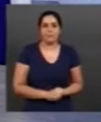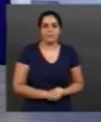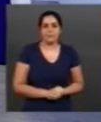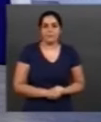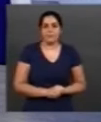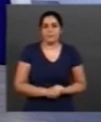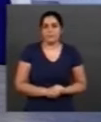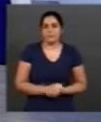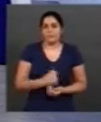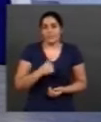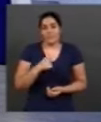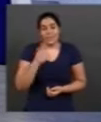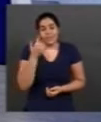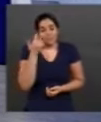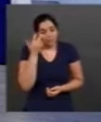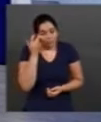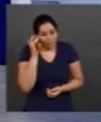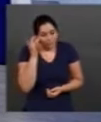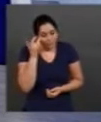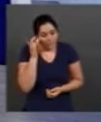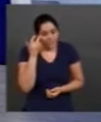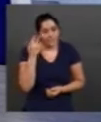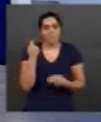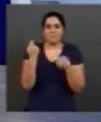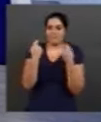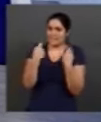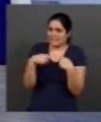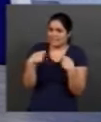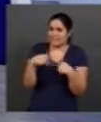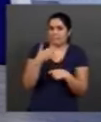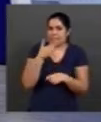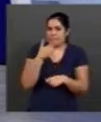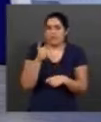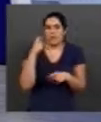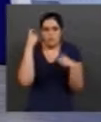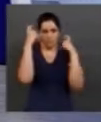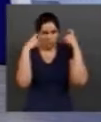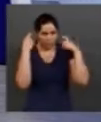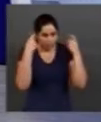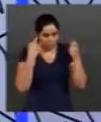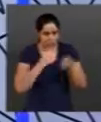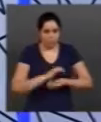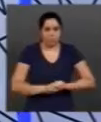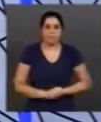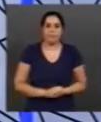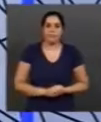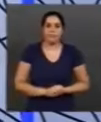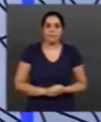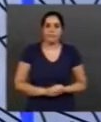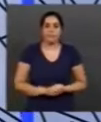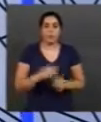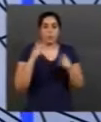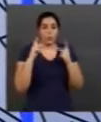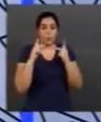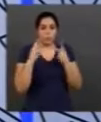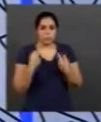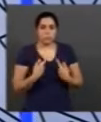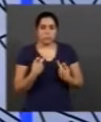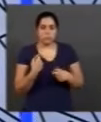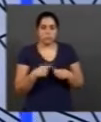Eu acho que precisa melhorar essa preocupação, né? O homem urbano, ele